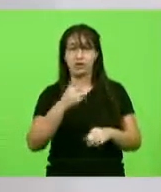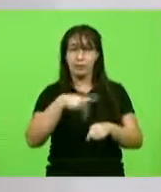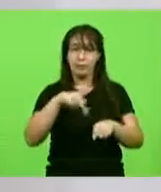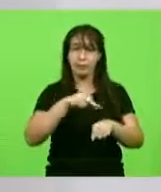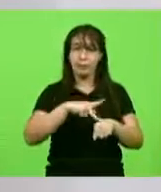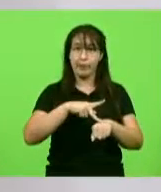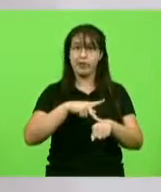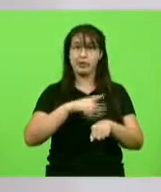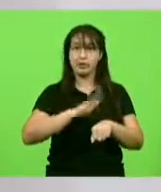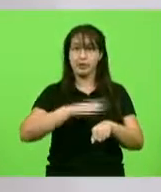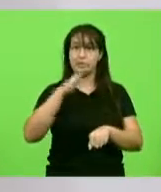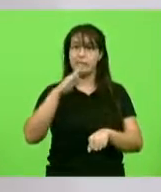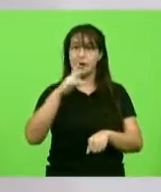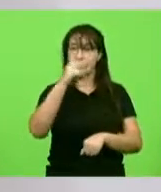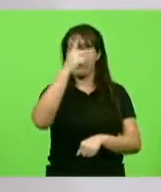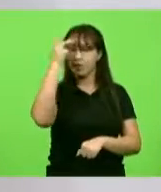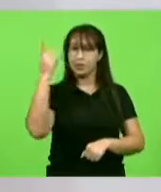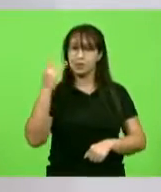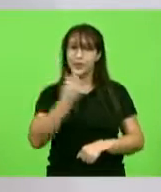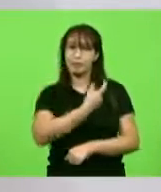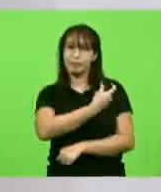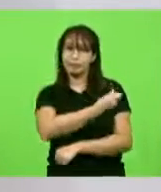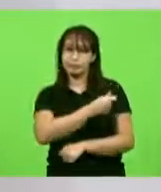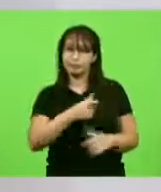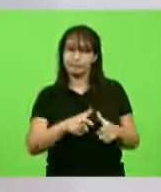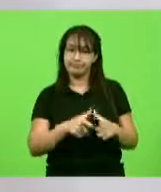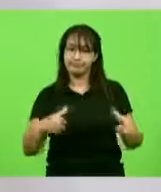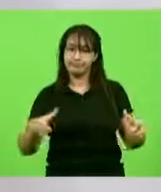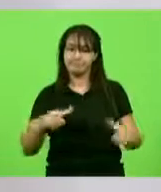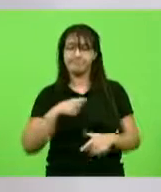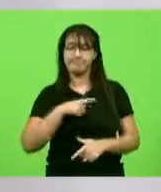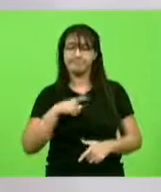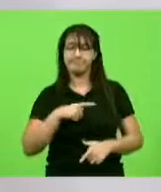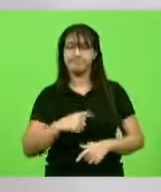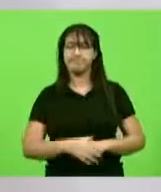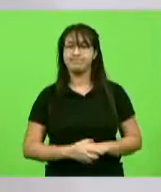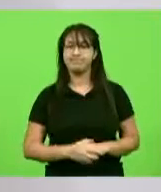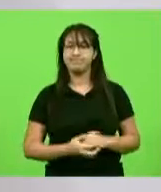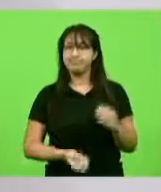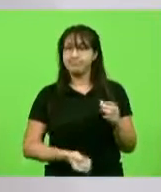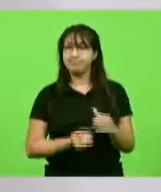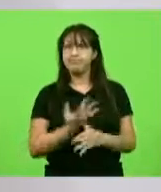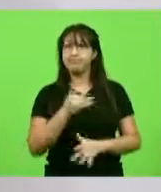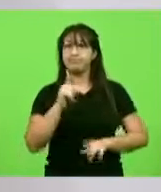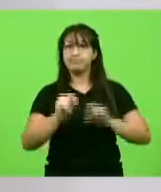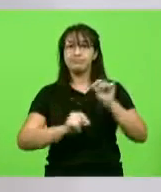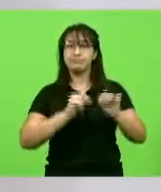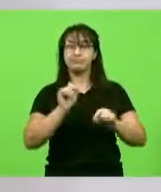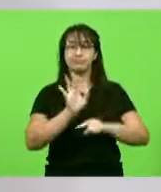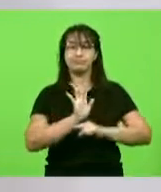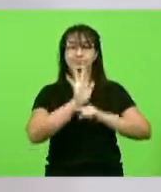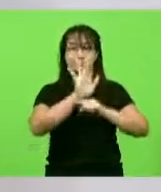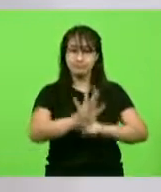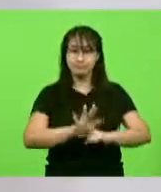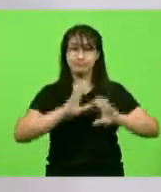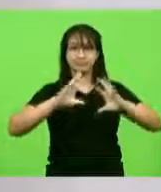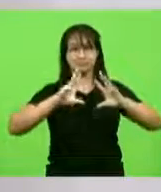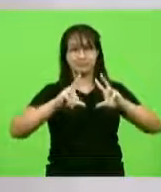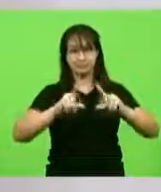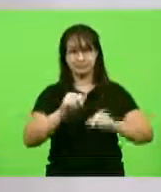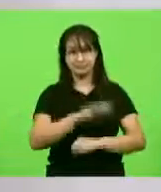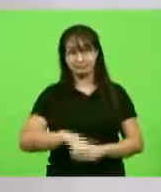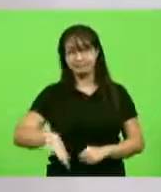número de pessoas vacinadas. Isso vai criar um novo alento para todos nós. E